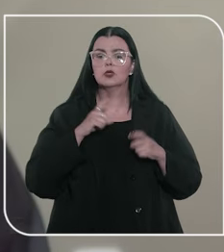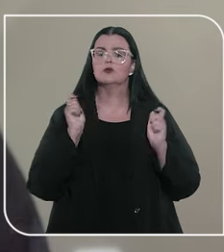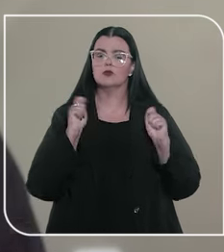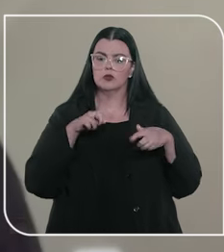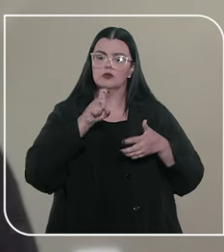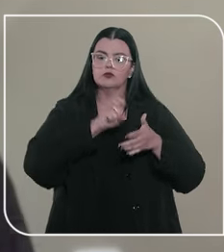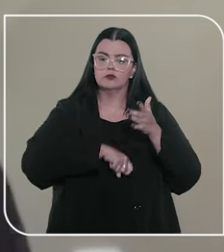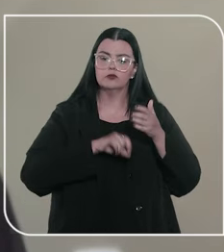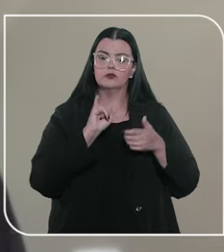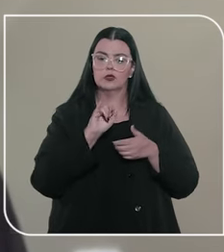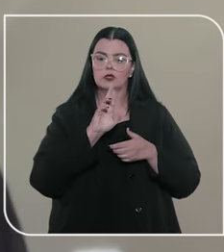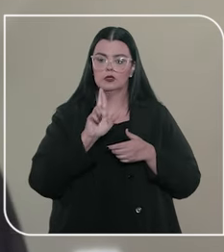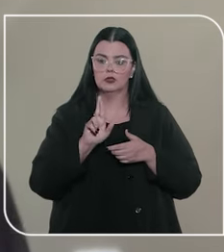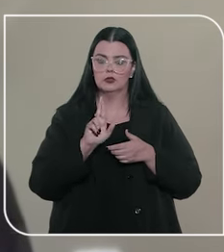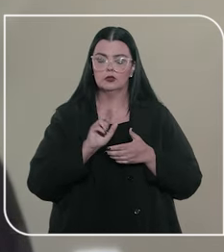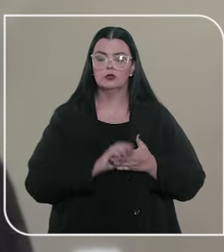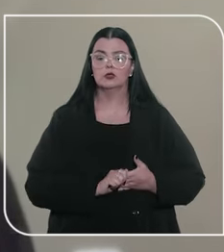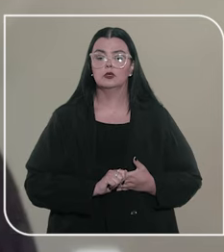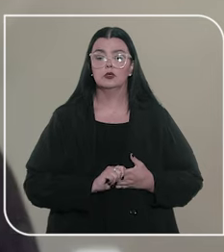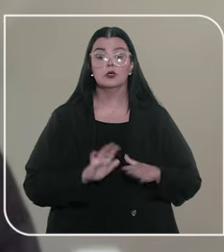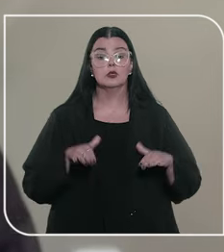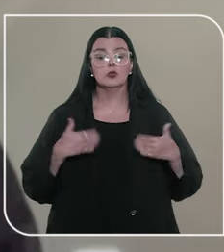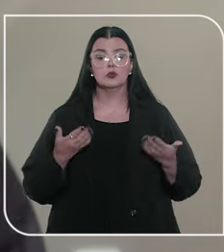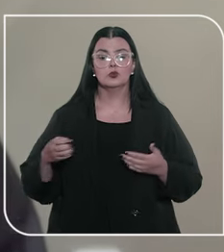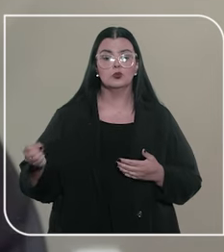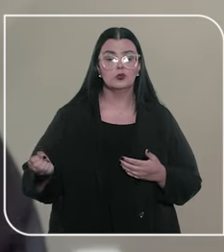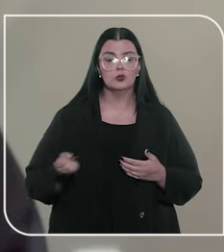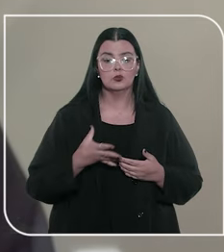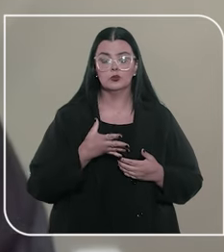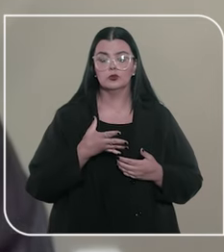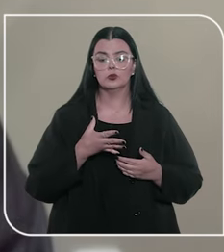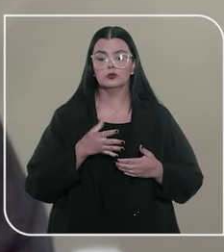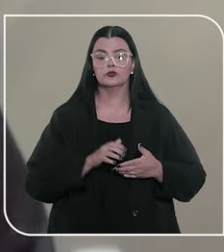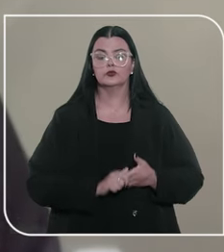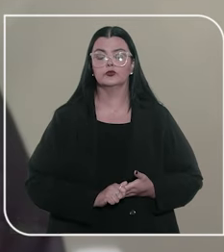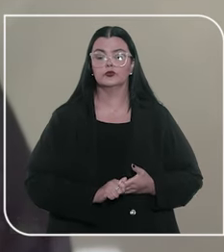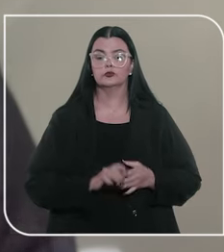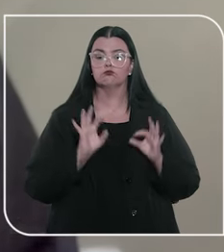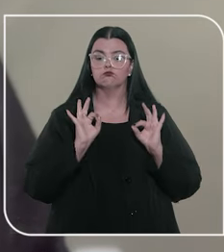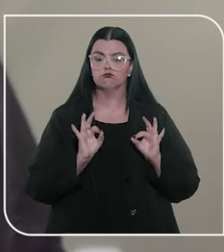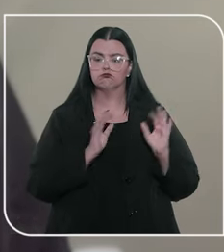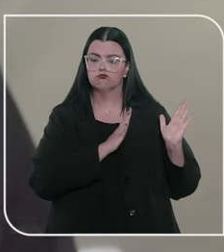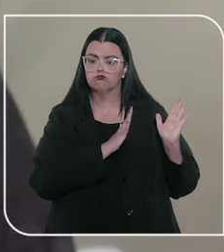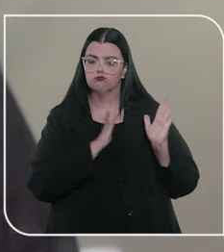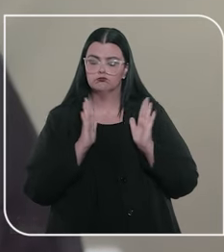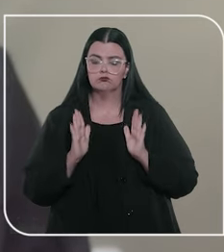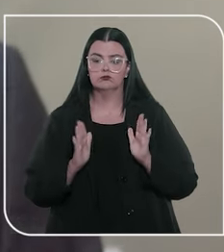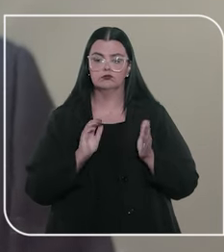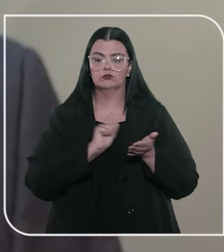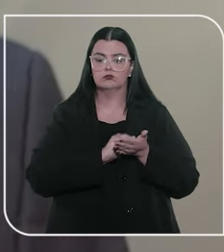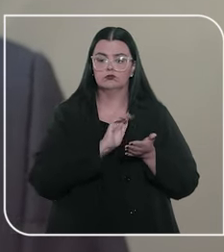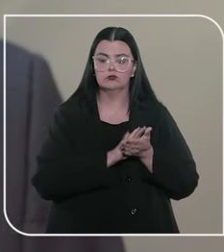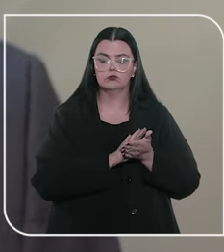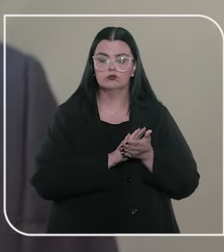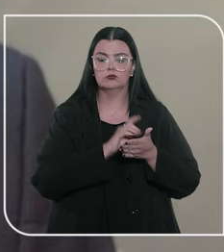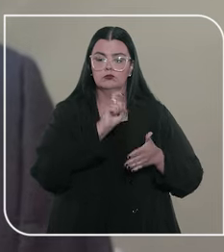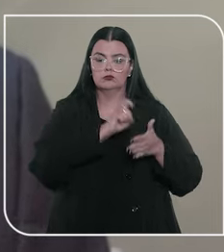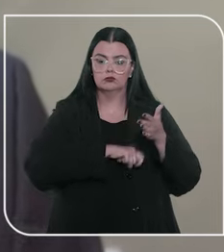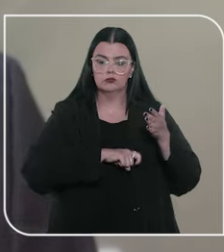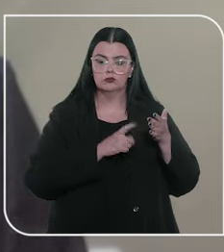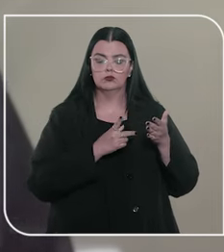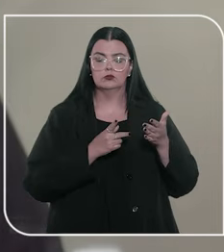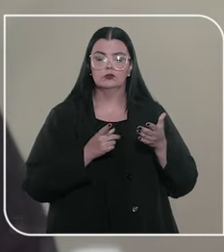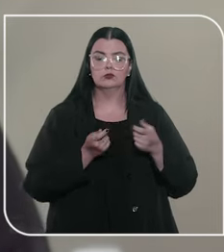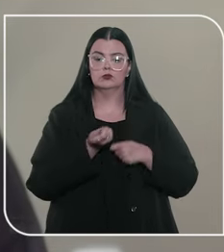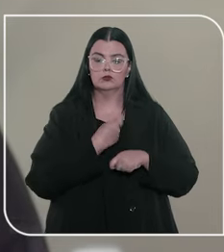isenção tributária do imposto de renda. Então, um novo sentido, um novo panorama na aplicação da